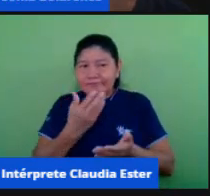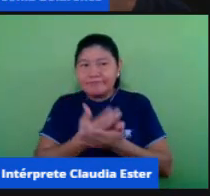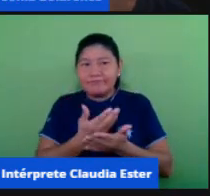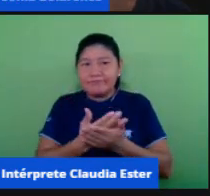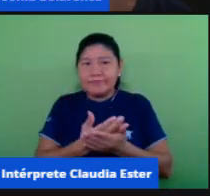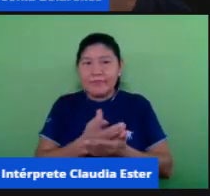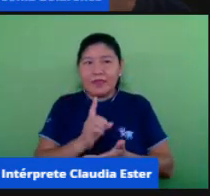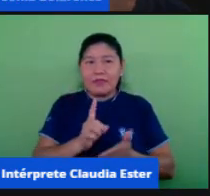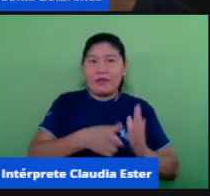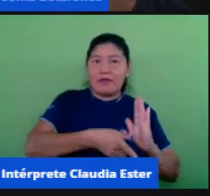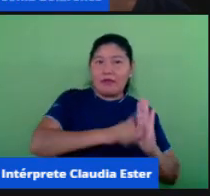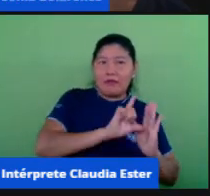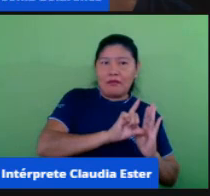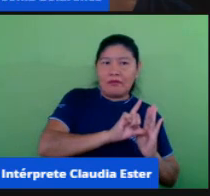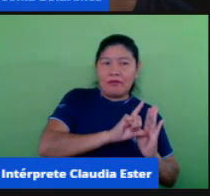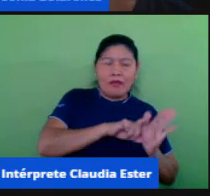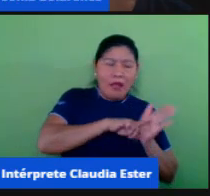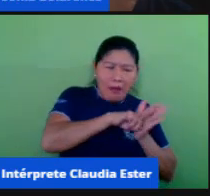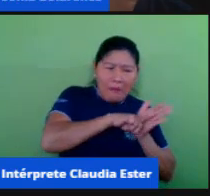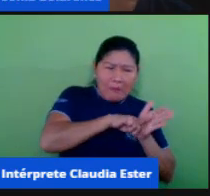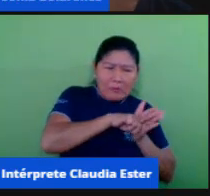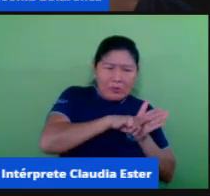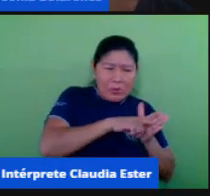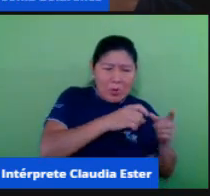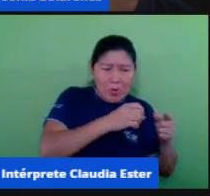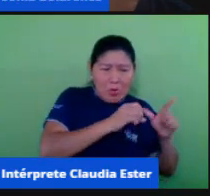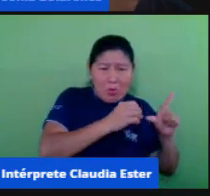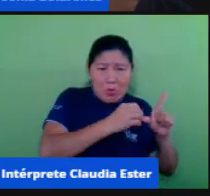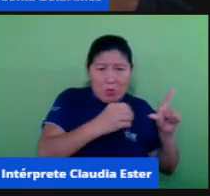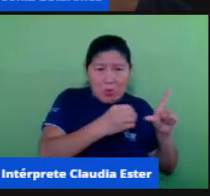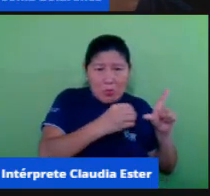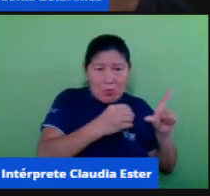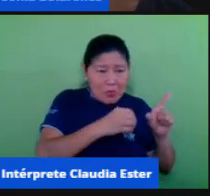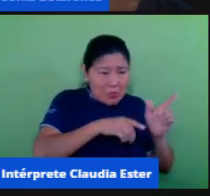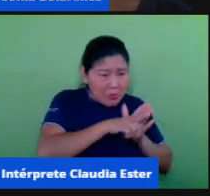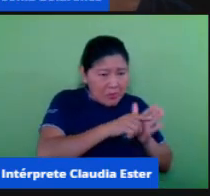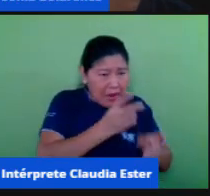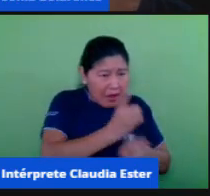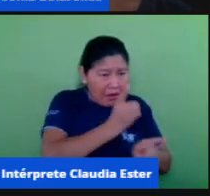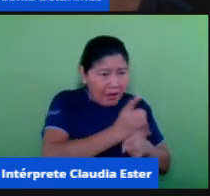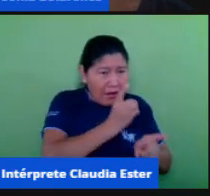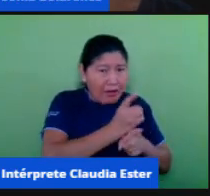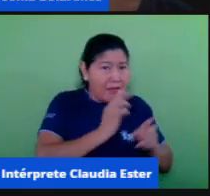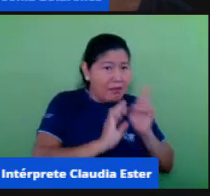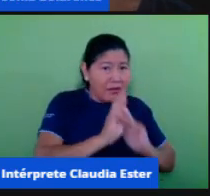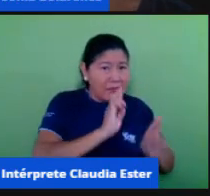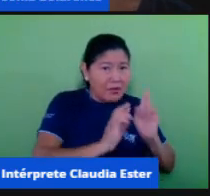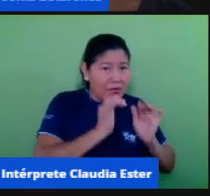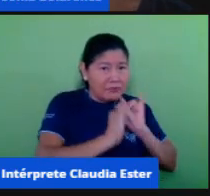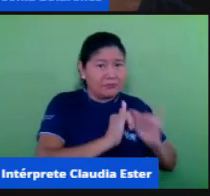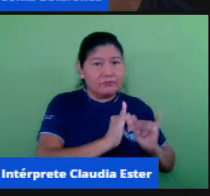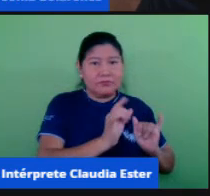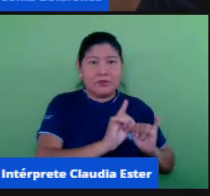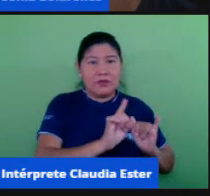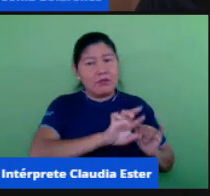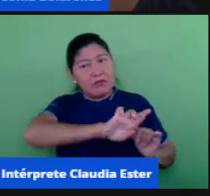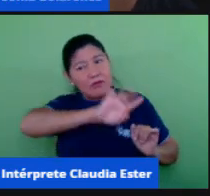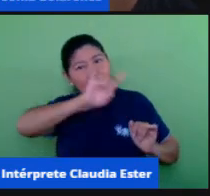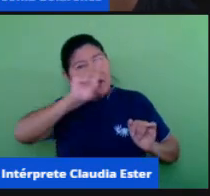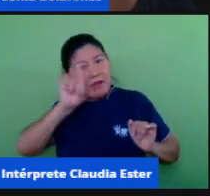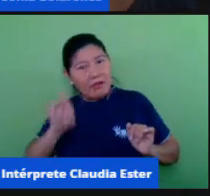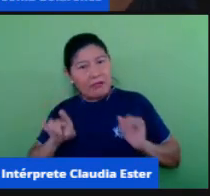anterior em que eu consulto no Google e ali eu encontro todo tipo de informação mas o